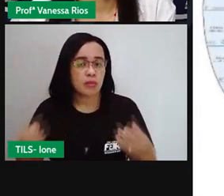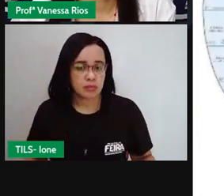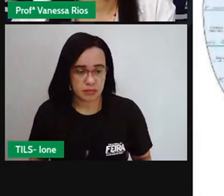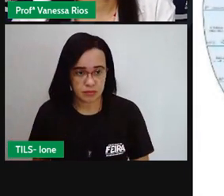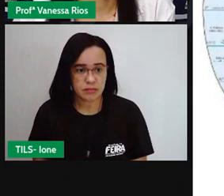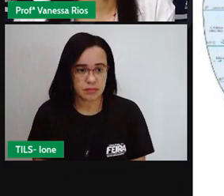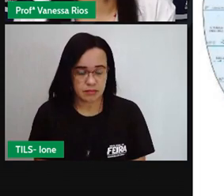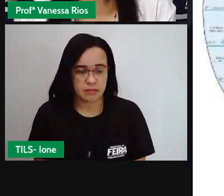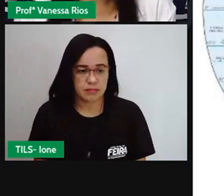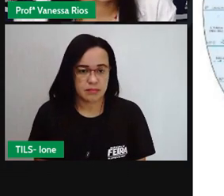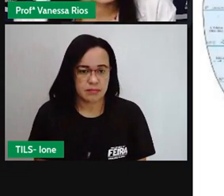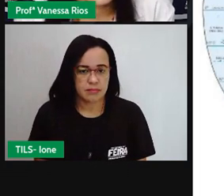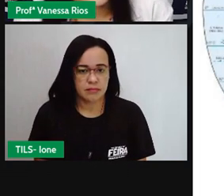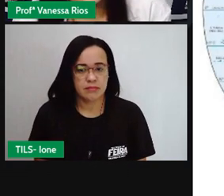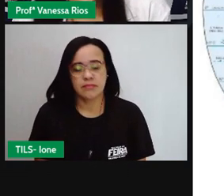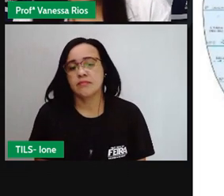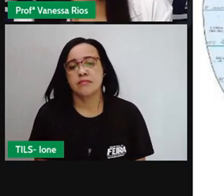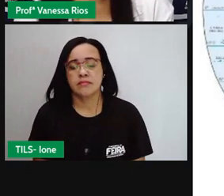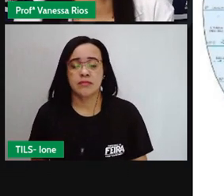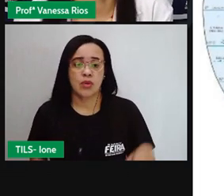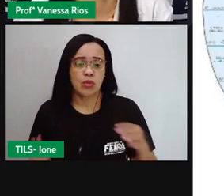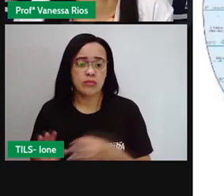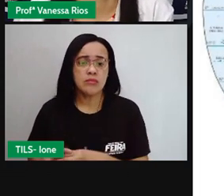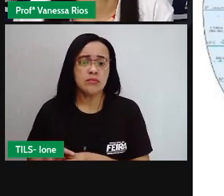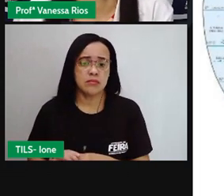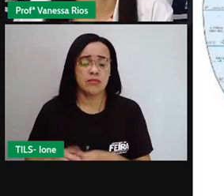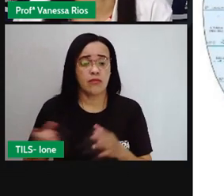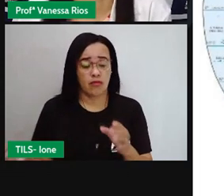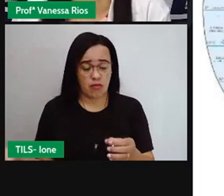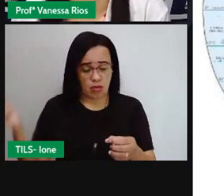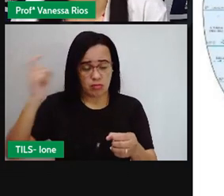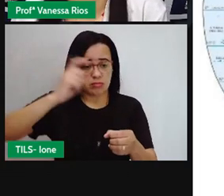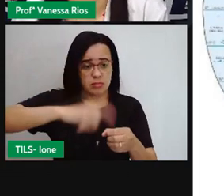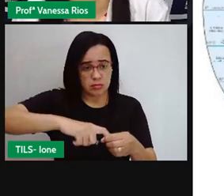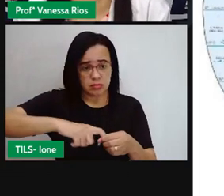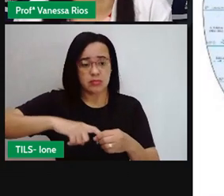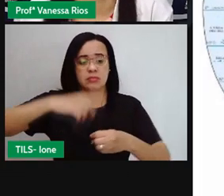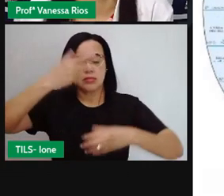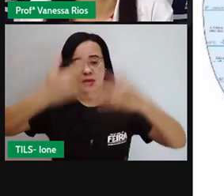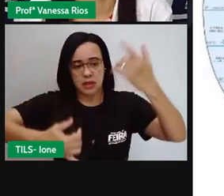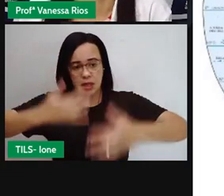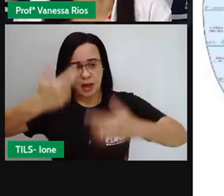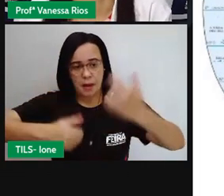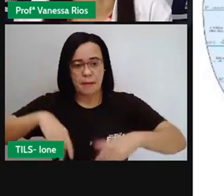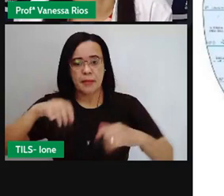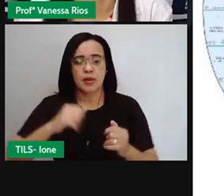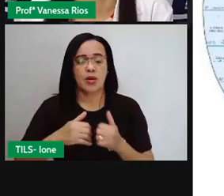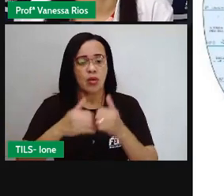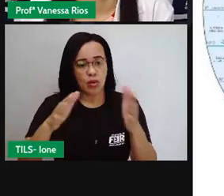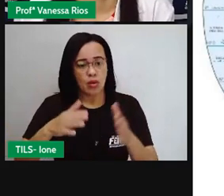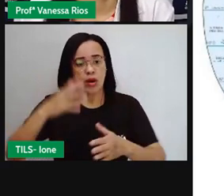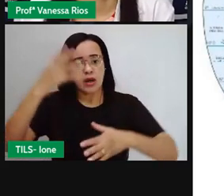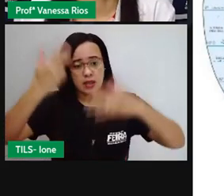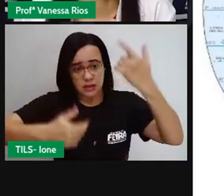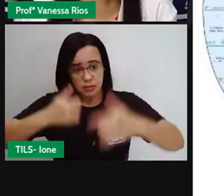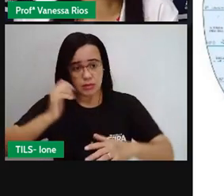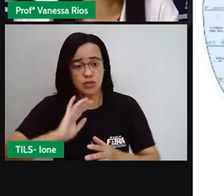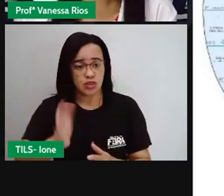E aí voltando, não é? Ao que a PRO iniciou, porque a gente está vendo aí, observando todas as questões